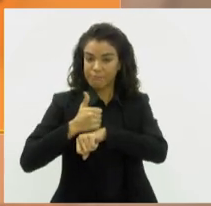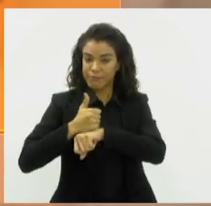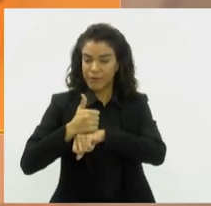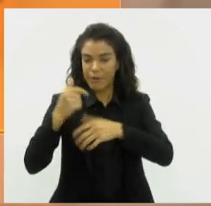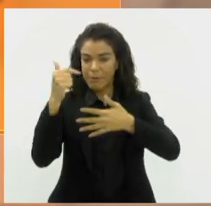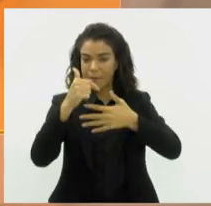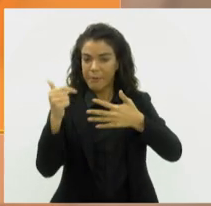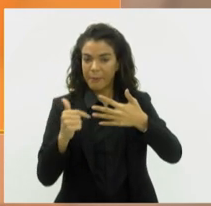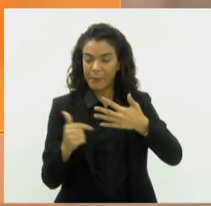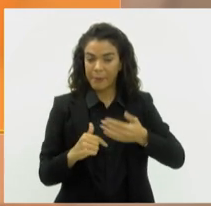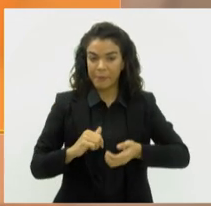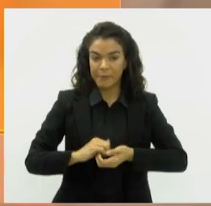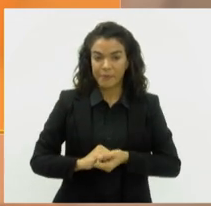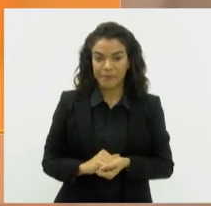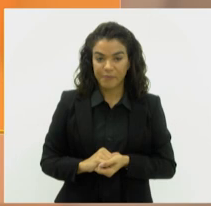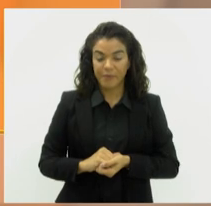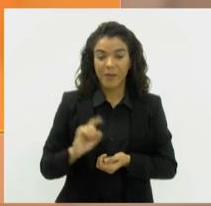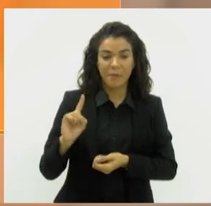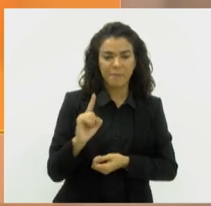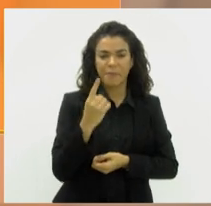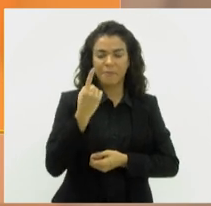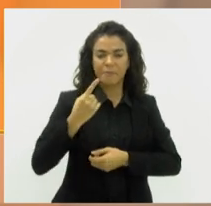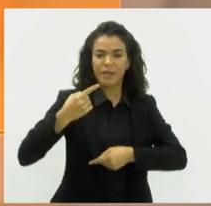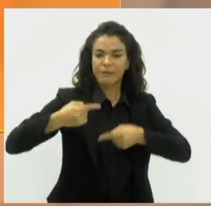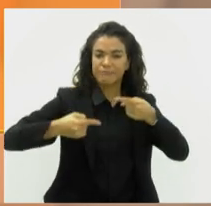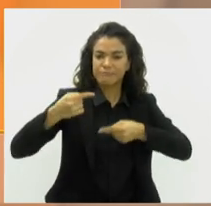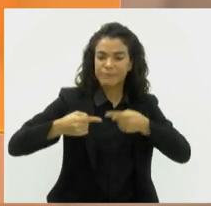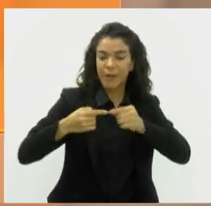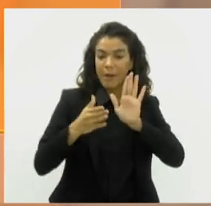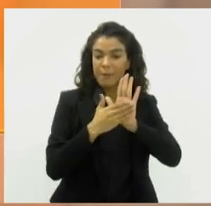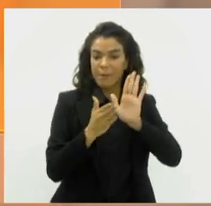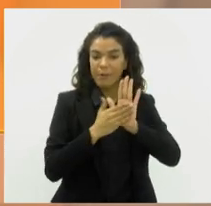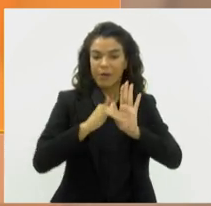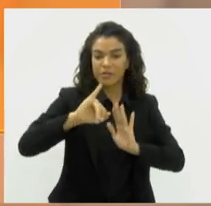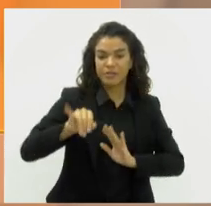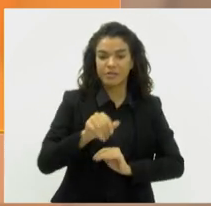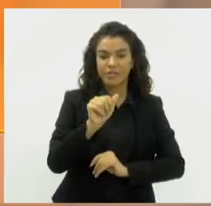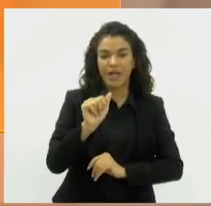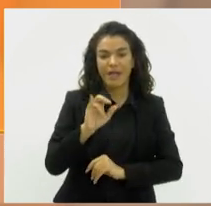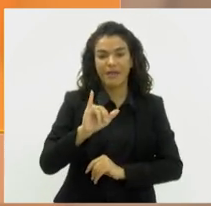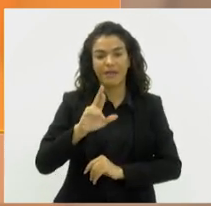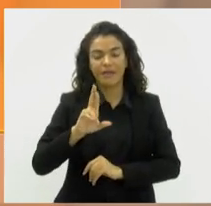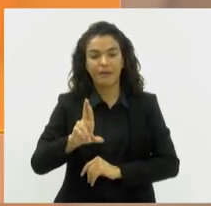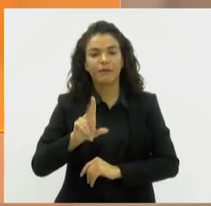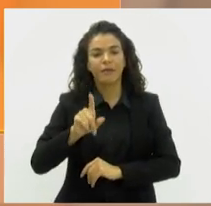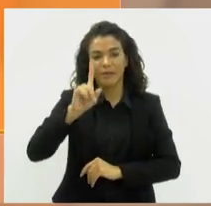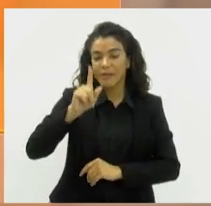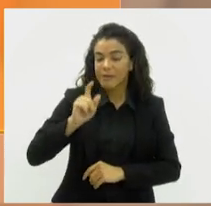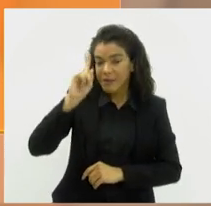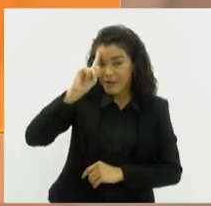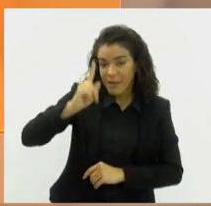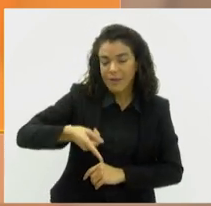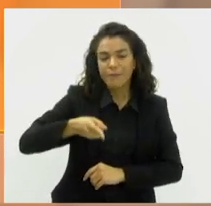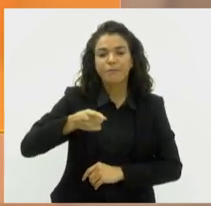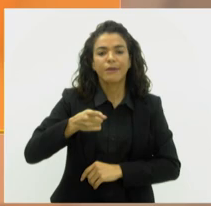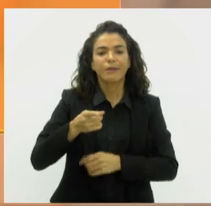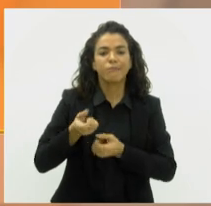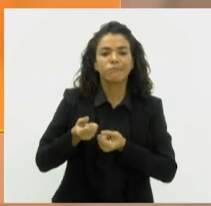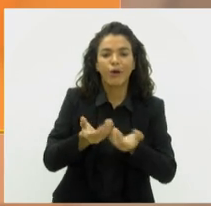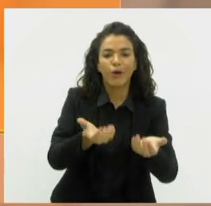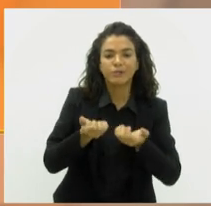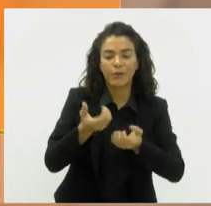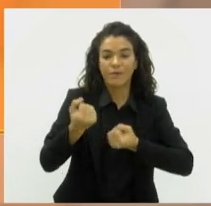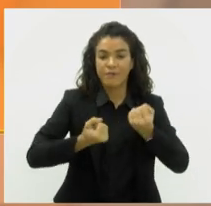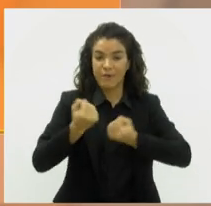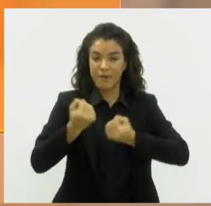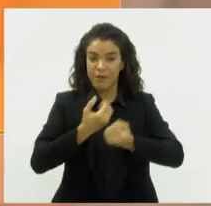entre outras. Em primeira discussão, a proposta do deputado Jair Bittencourt, que determina a doação de veículos do Poder Público,